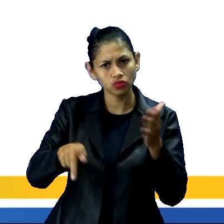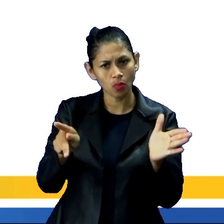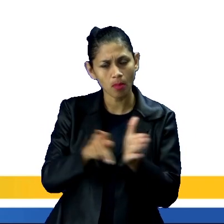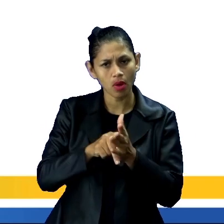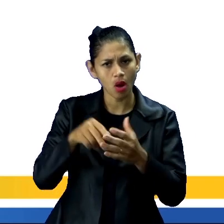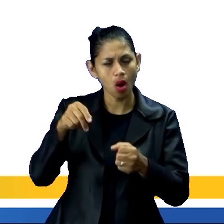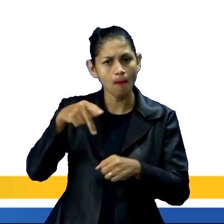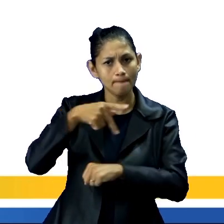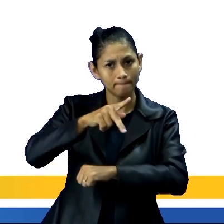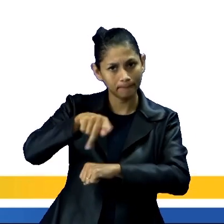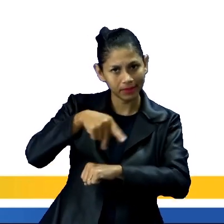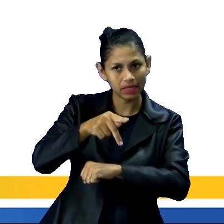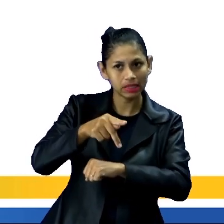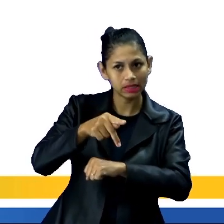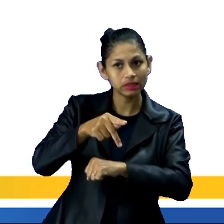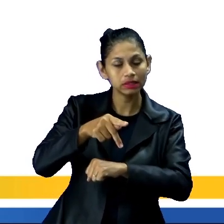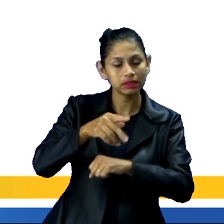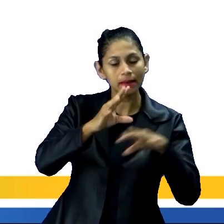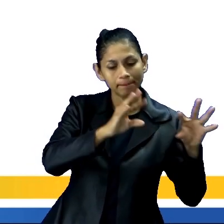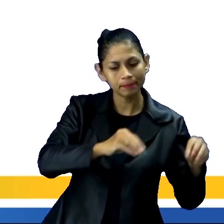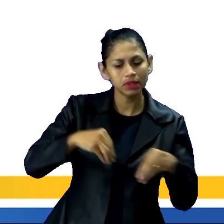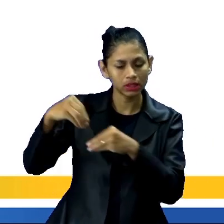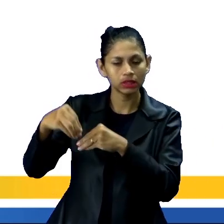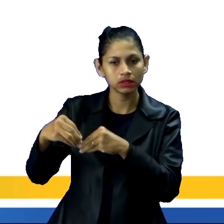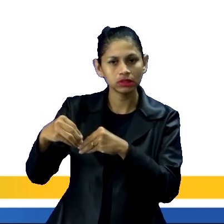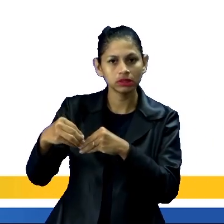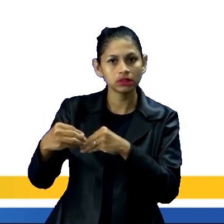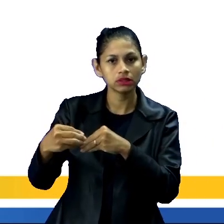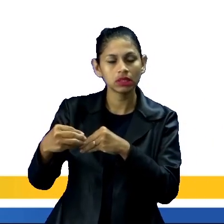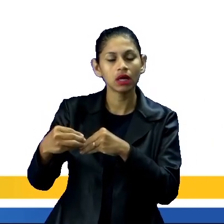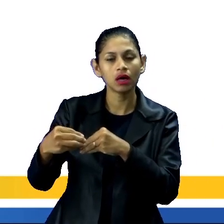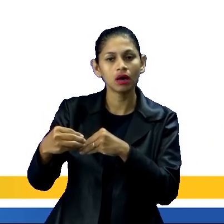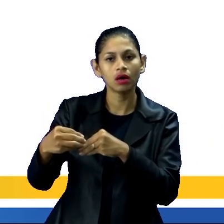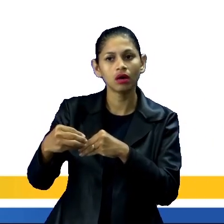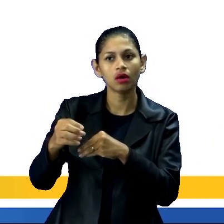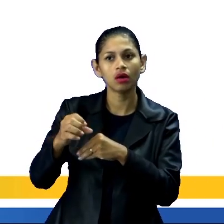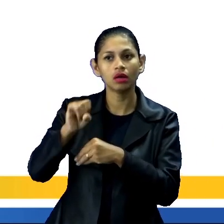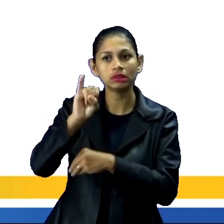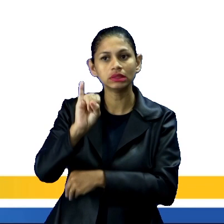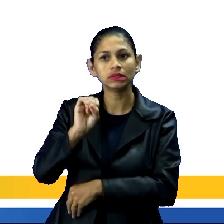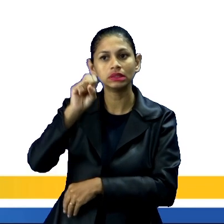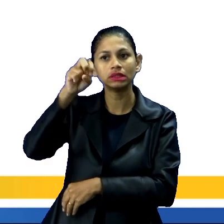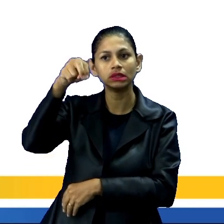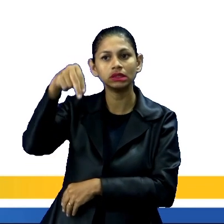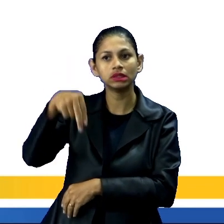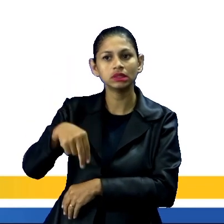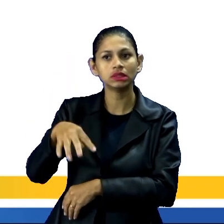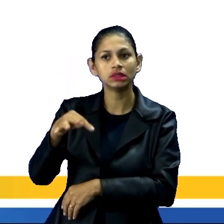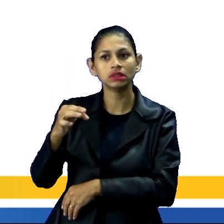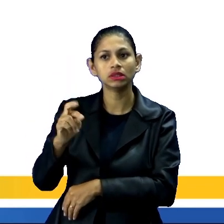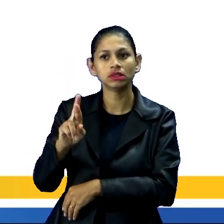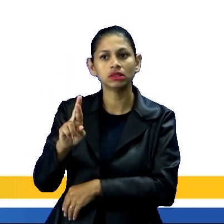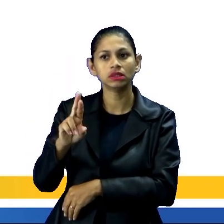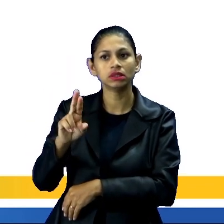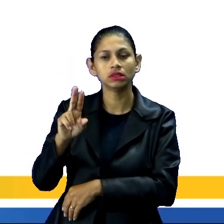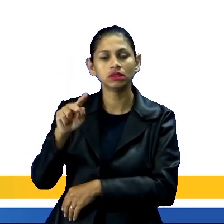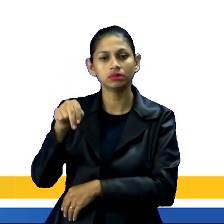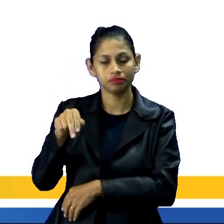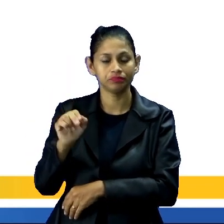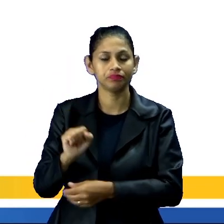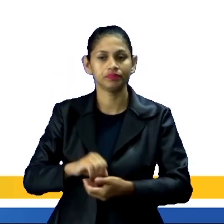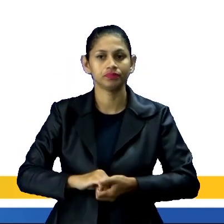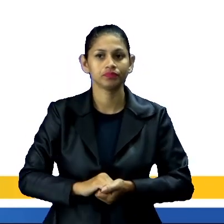Vamos lá. Quando eu faço uma migração, eu moro aqui no Brasil, sou brasileira, vou fazer um curso, ou então morar por um tempo em Portugal.